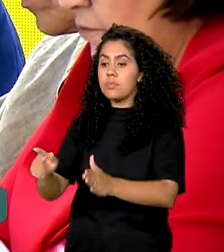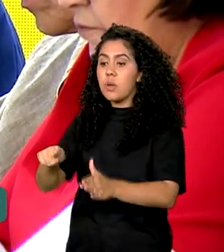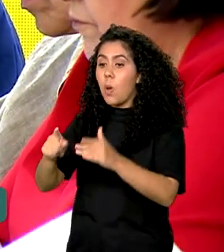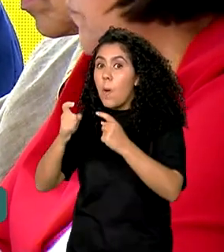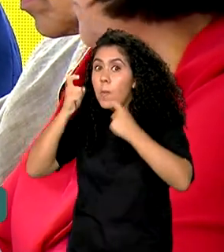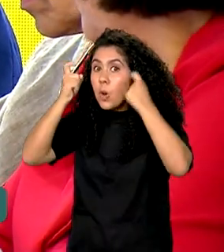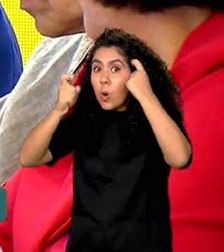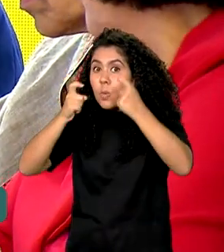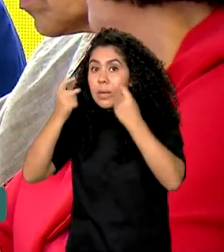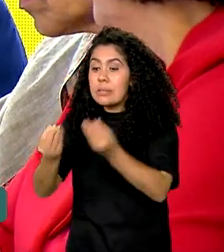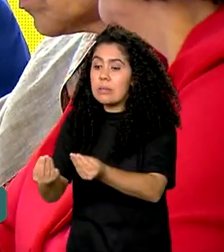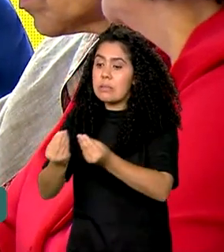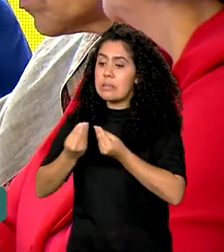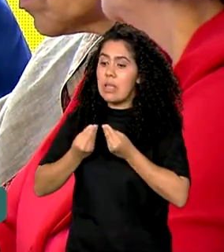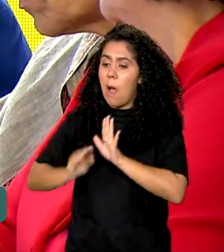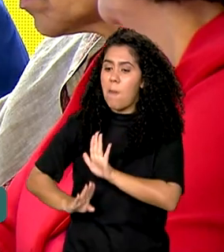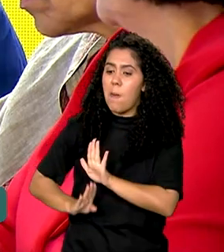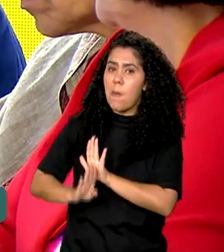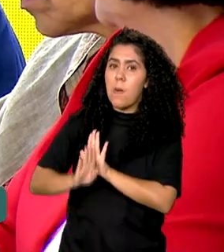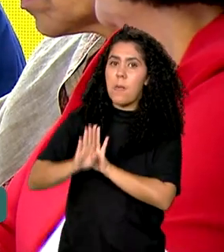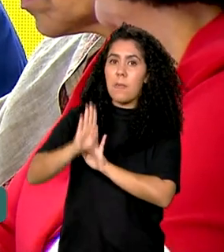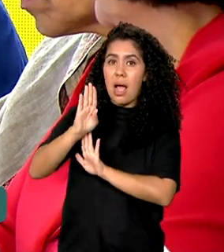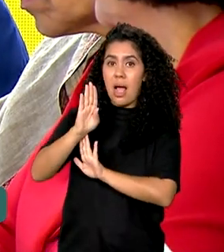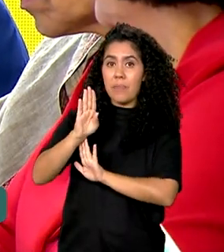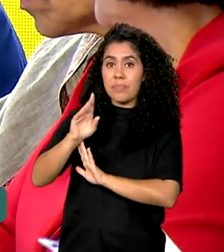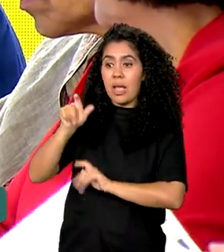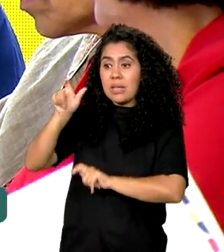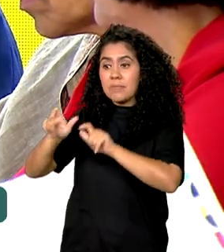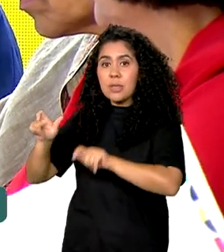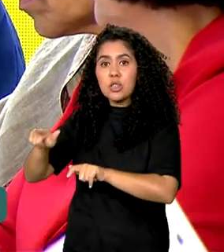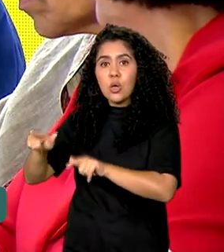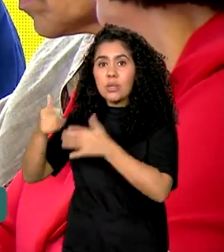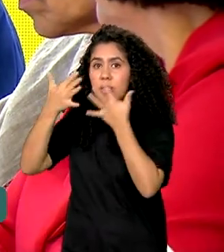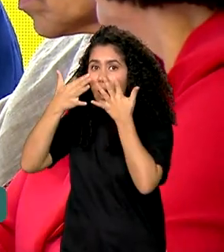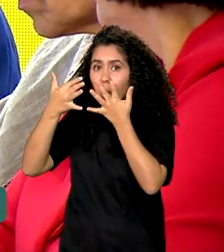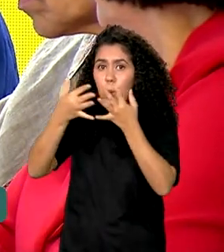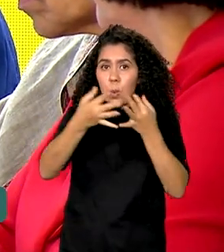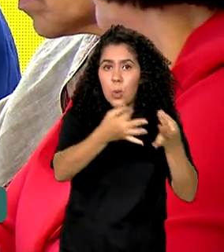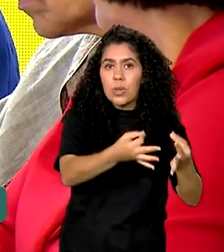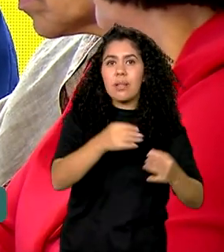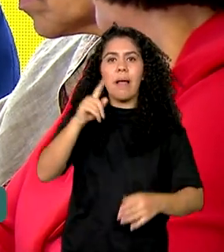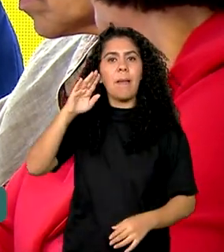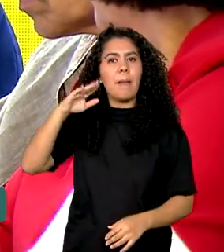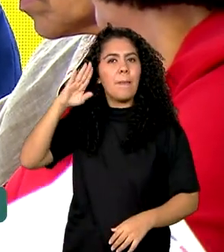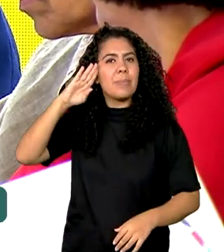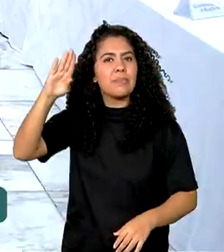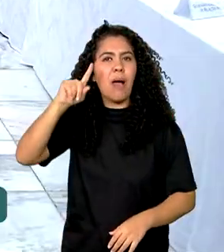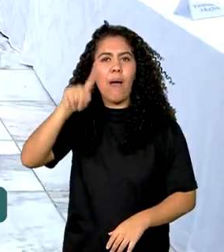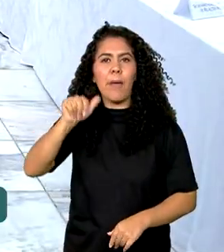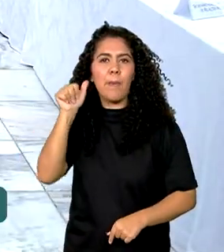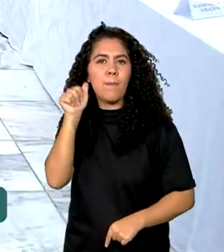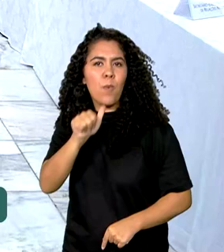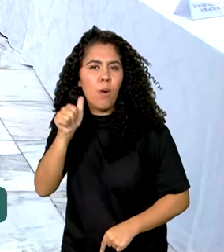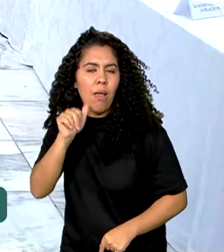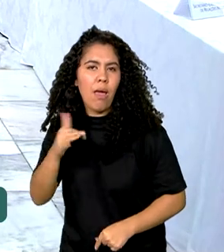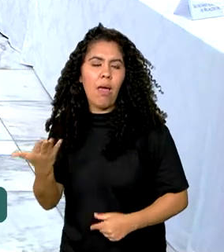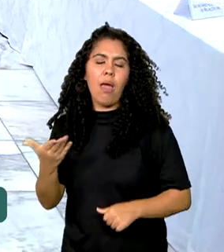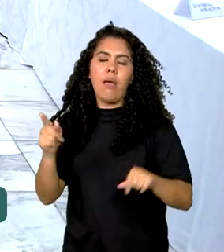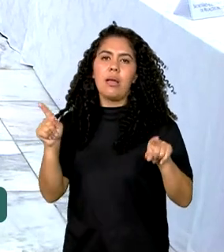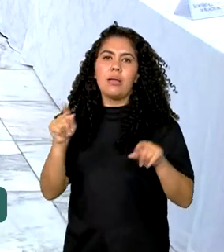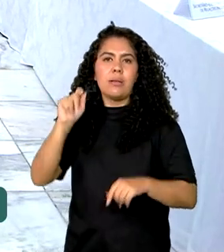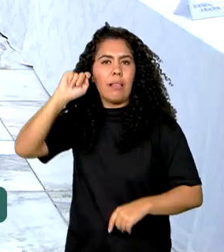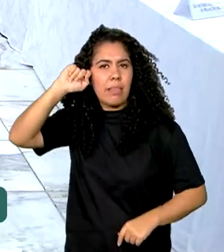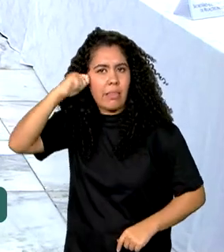crescente com quem cuida. Normalmente, as mulheres, normalmente, mulheres